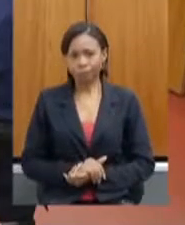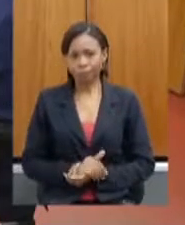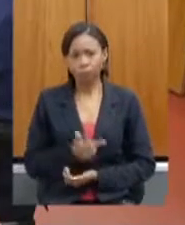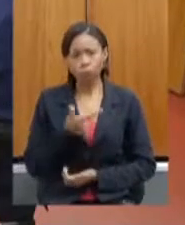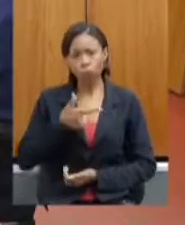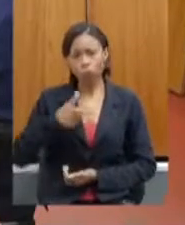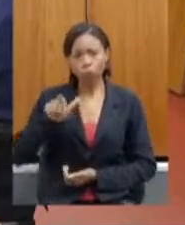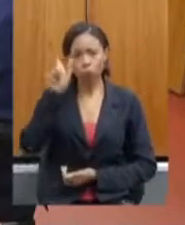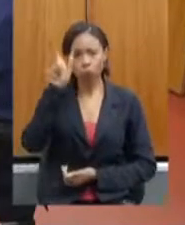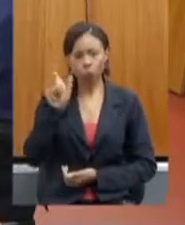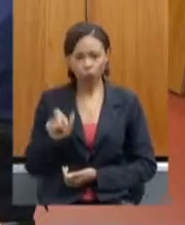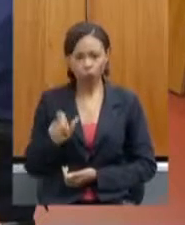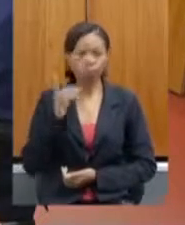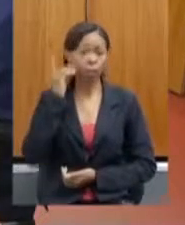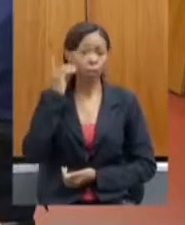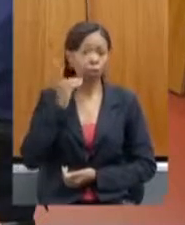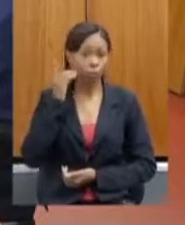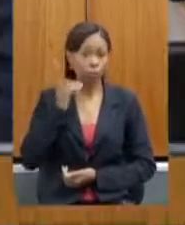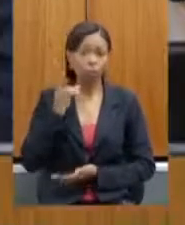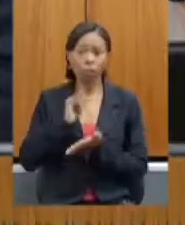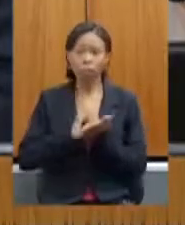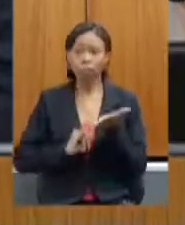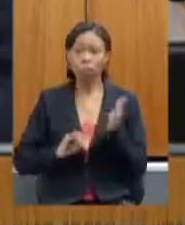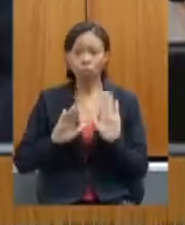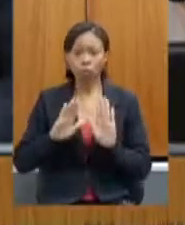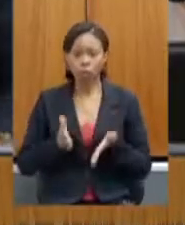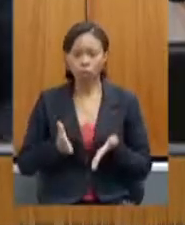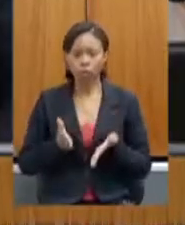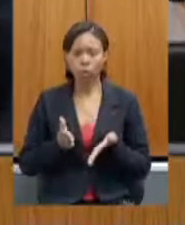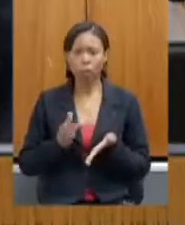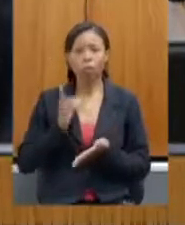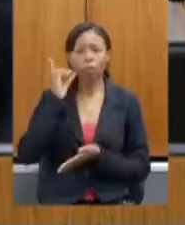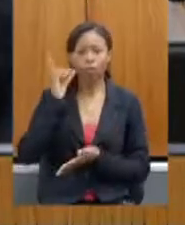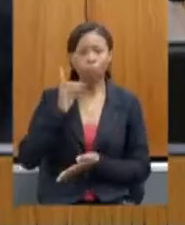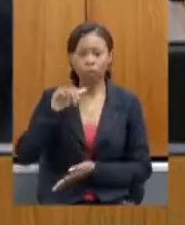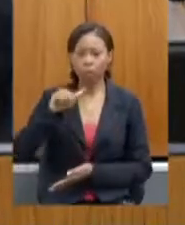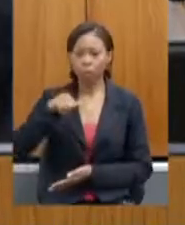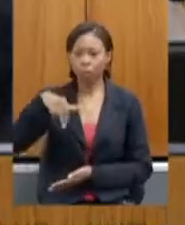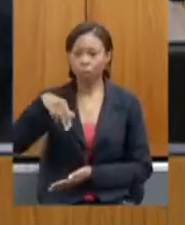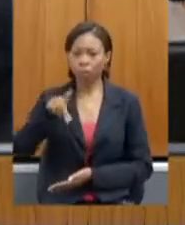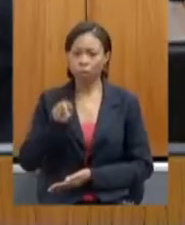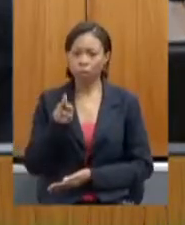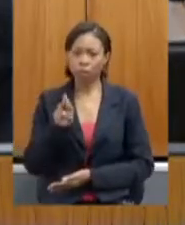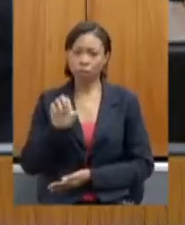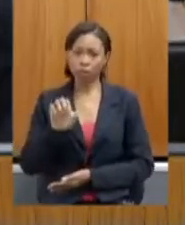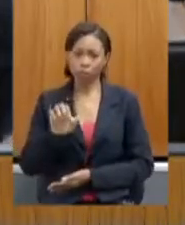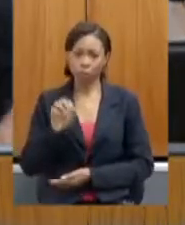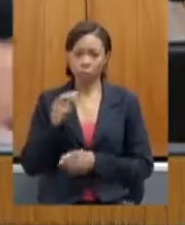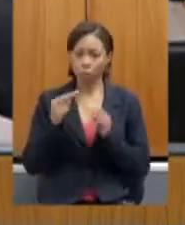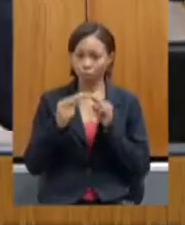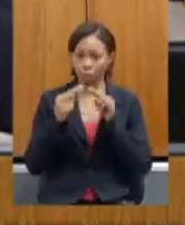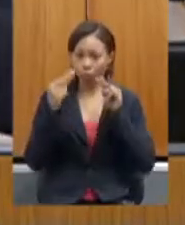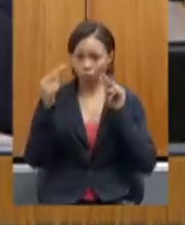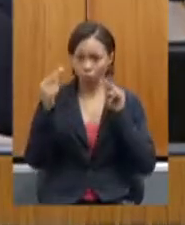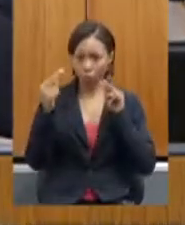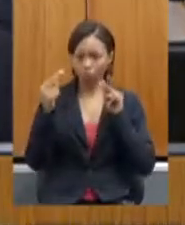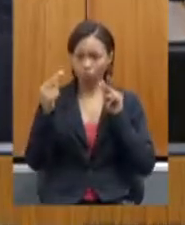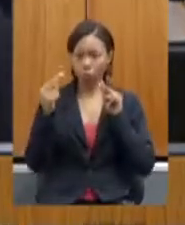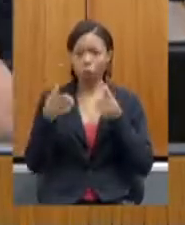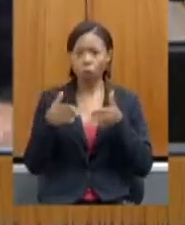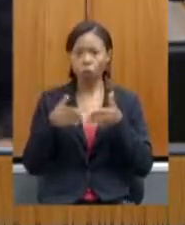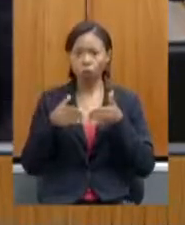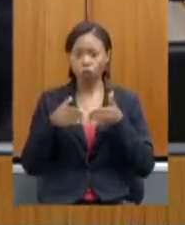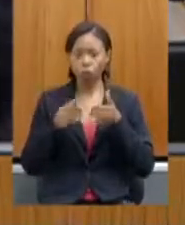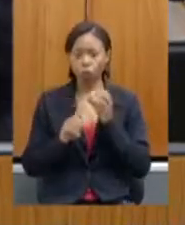Próximo deputado inscrito, deputado André Quintão, de forma remota, solicito que acione o